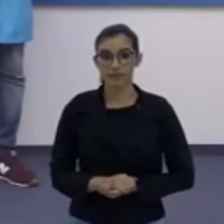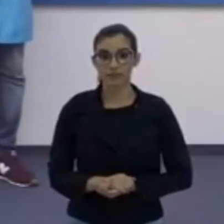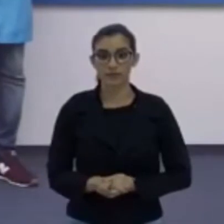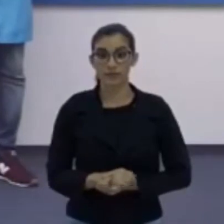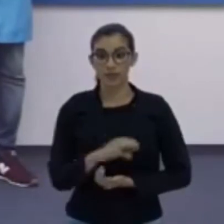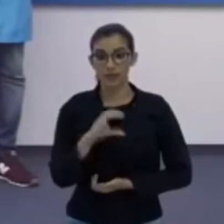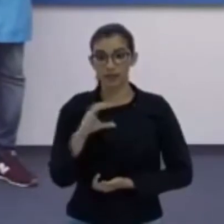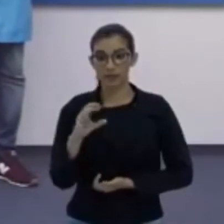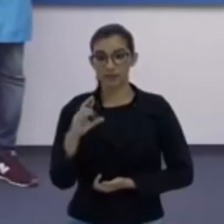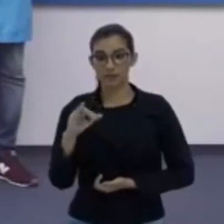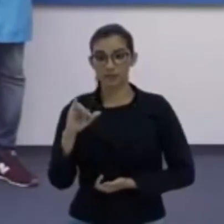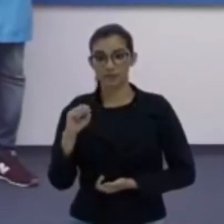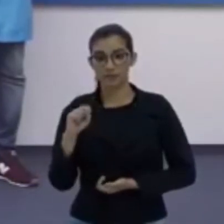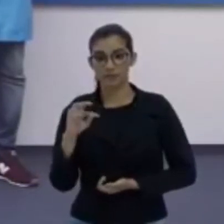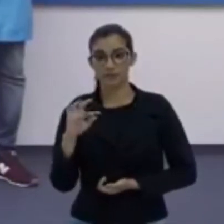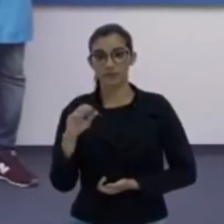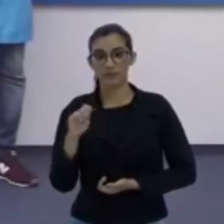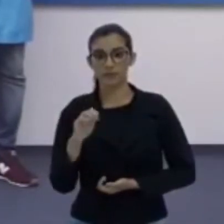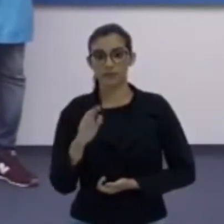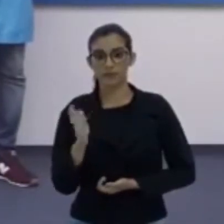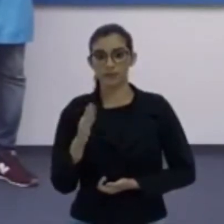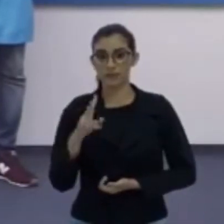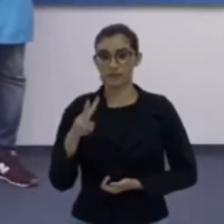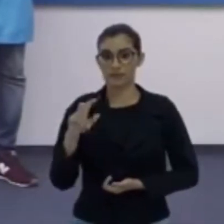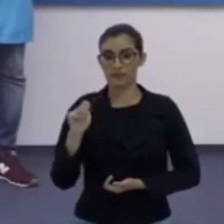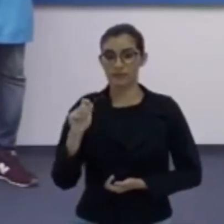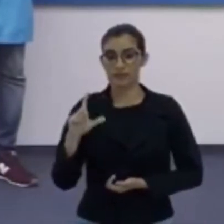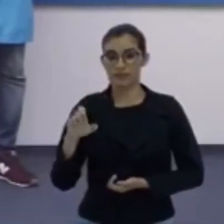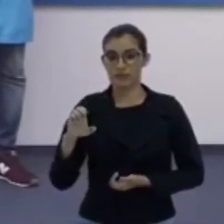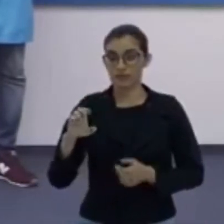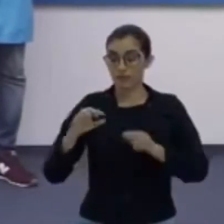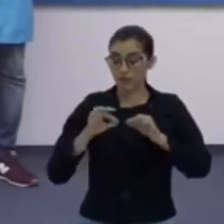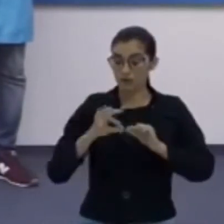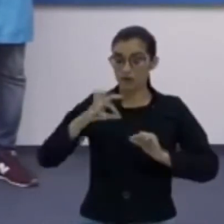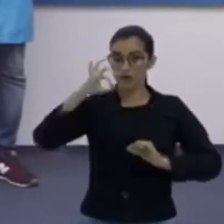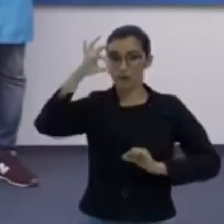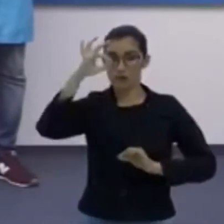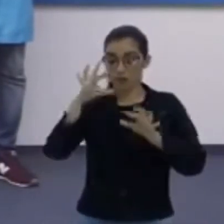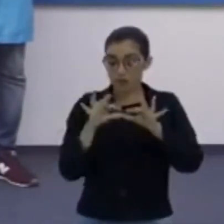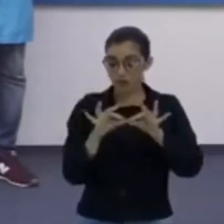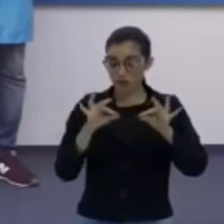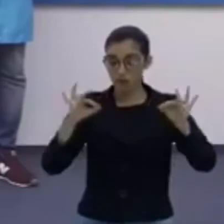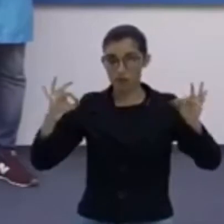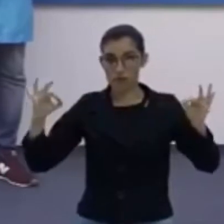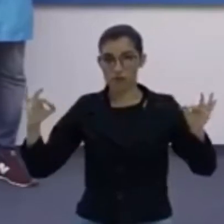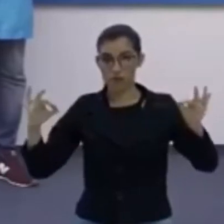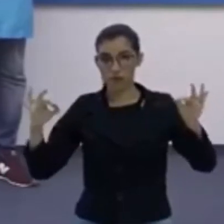Crista, vale, amplitude, comprimento de onda.